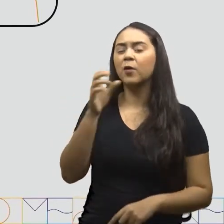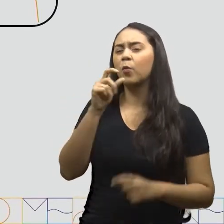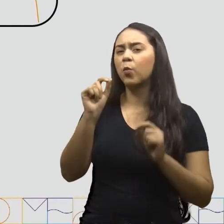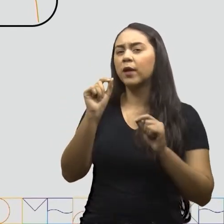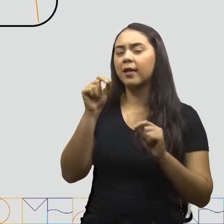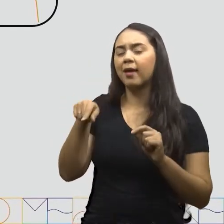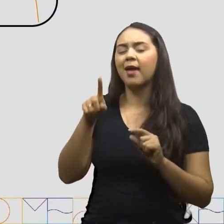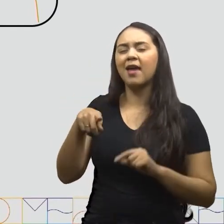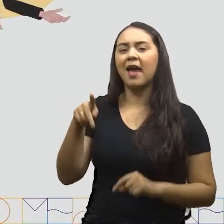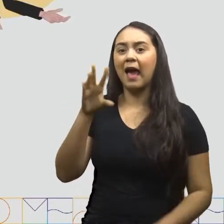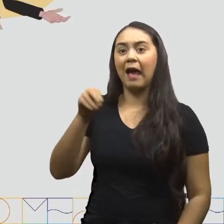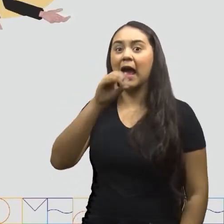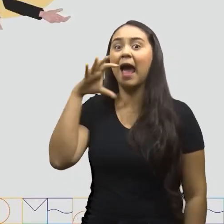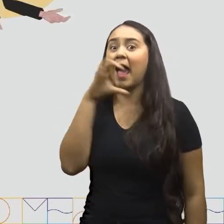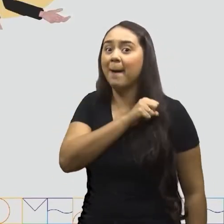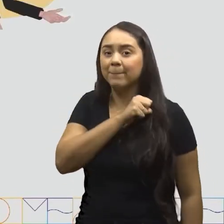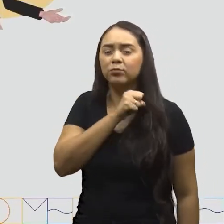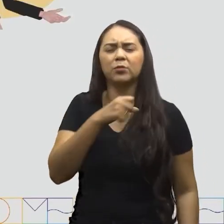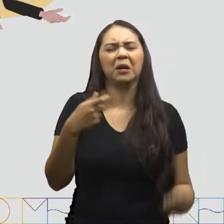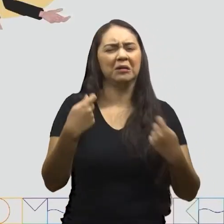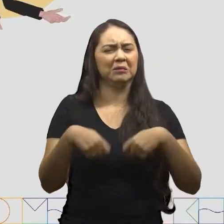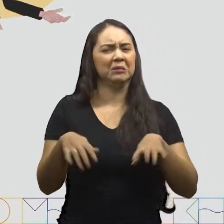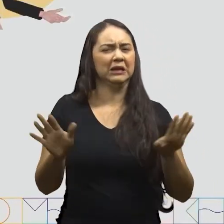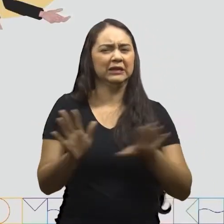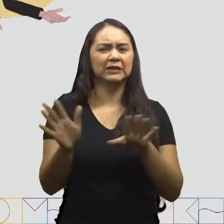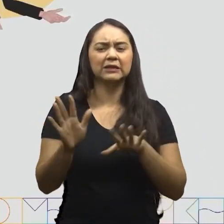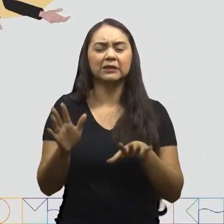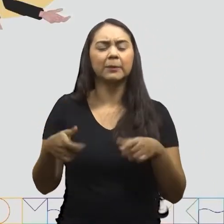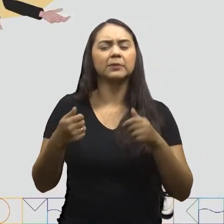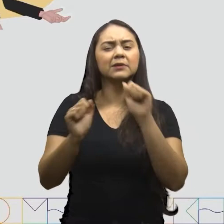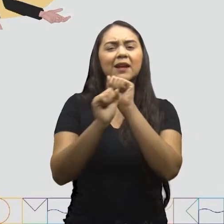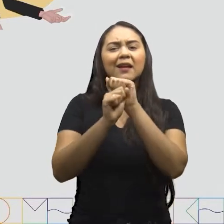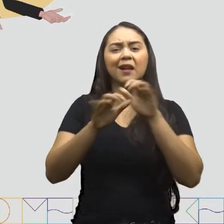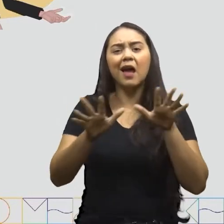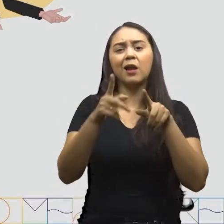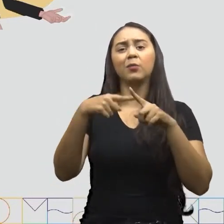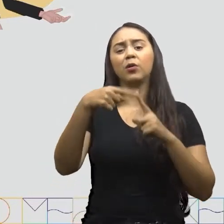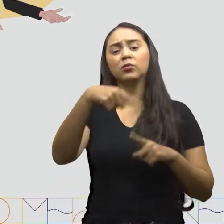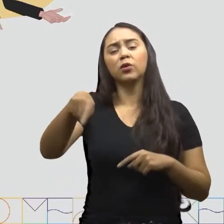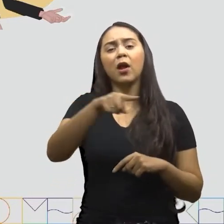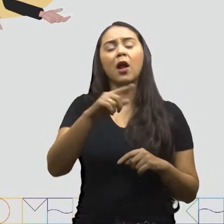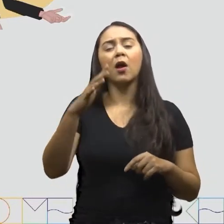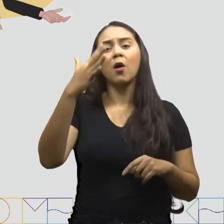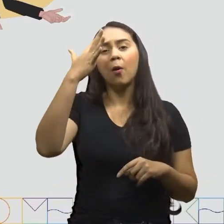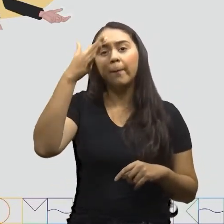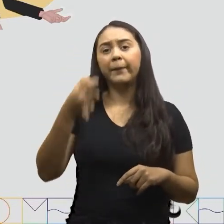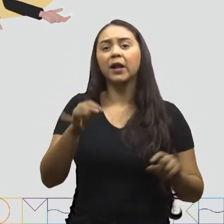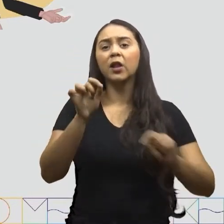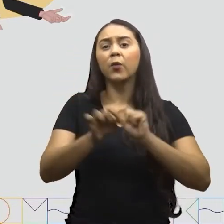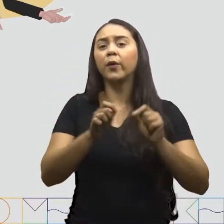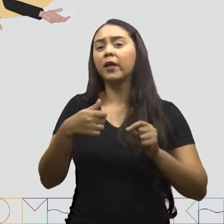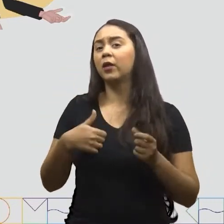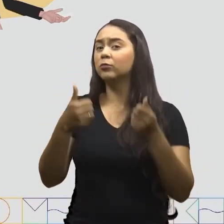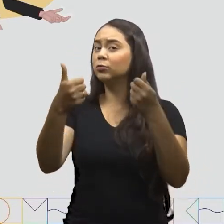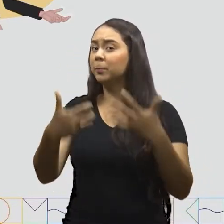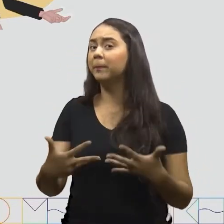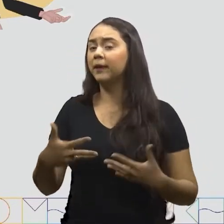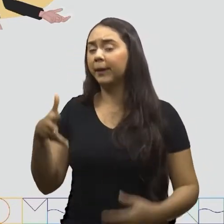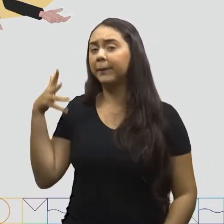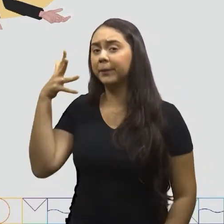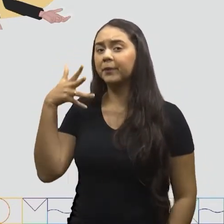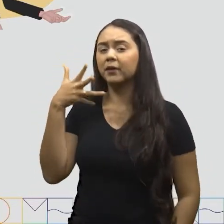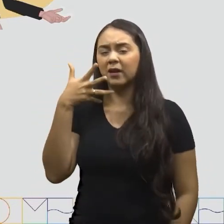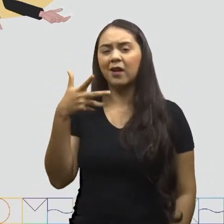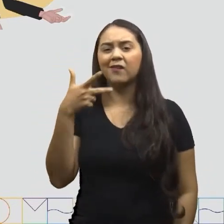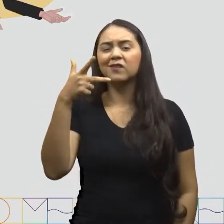Por isso E principalmente Para que todos compreendam A sua apresentação Fale tranquilamente